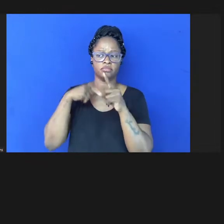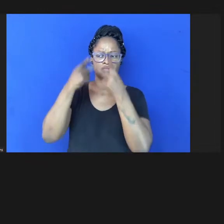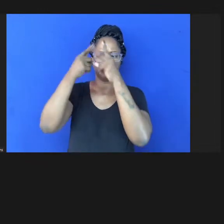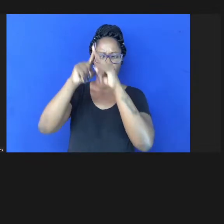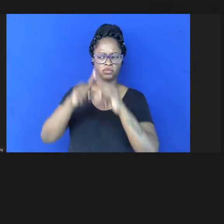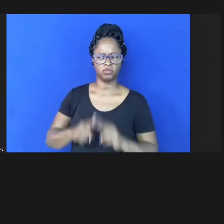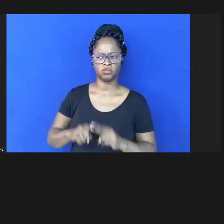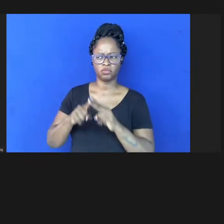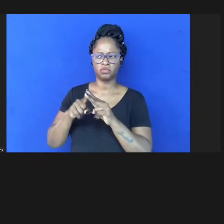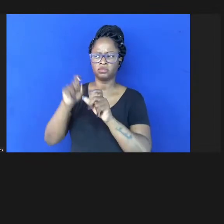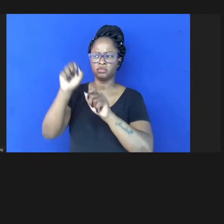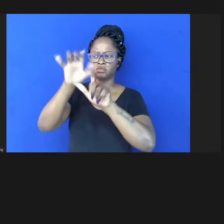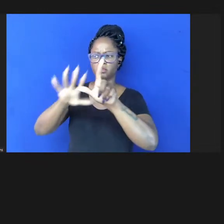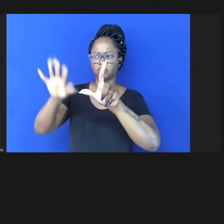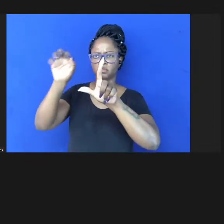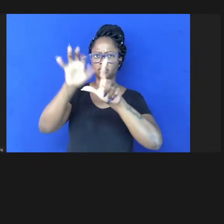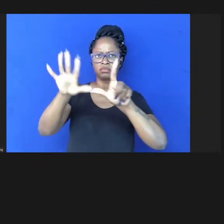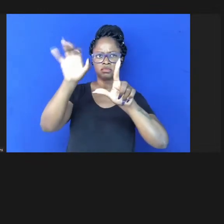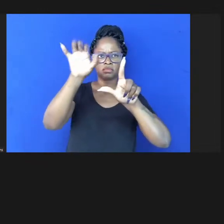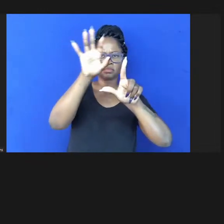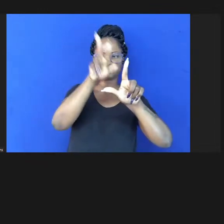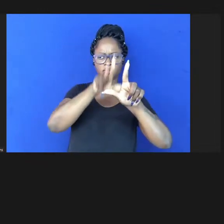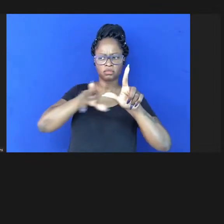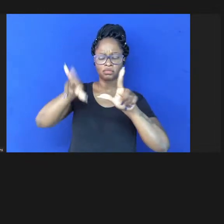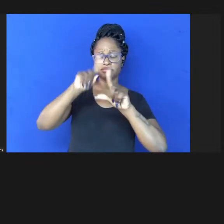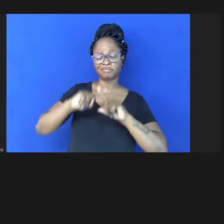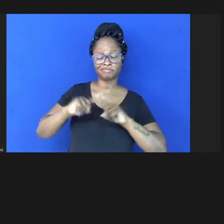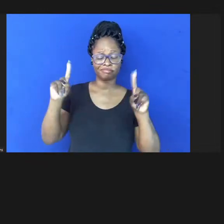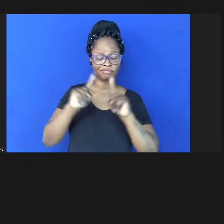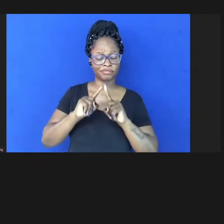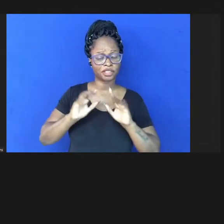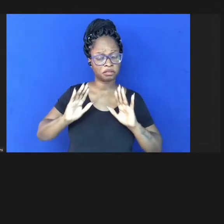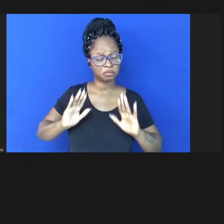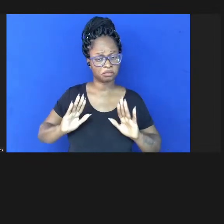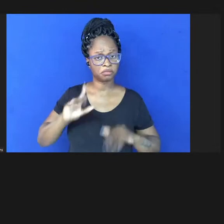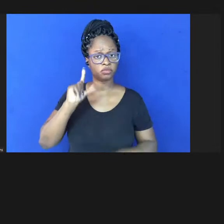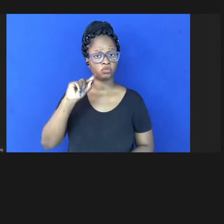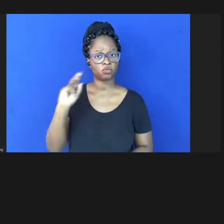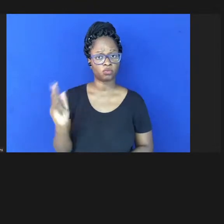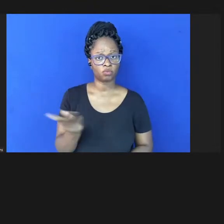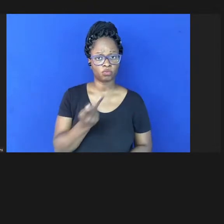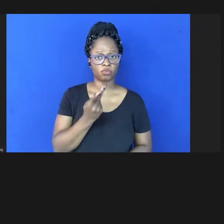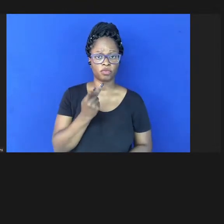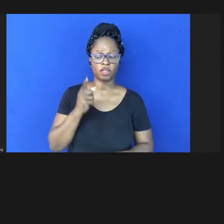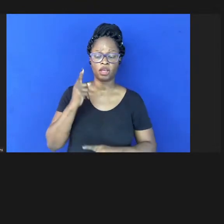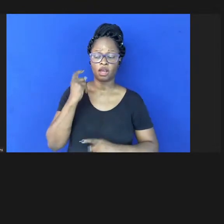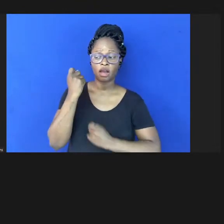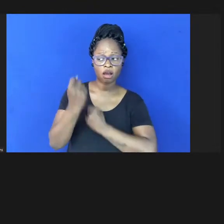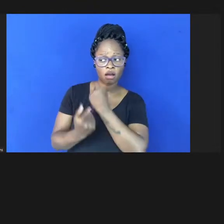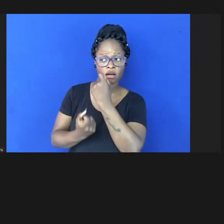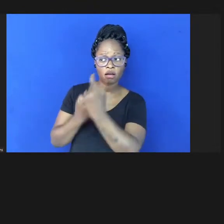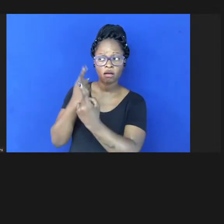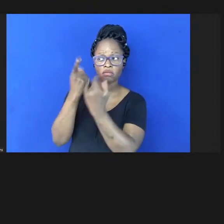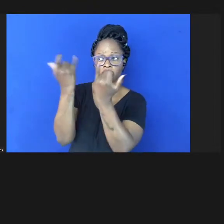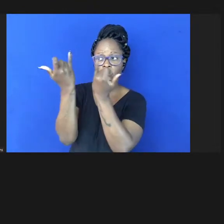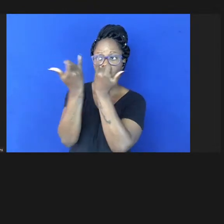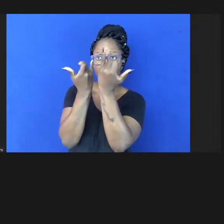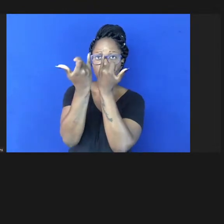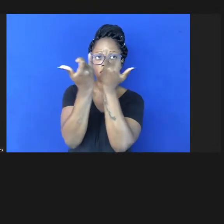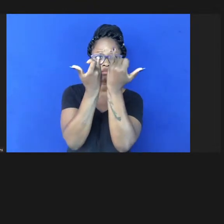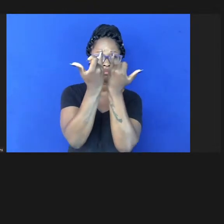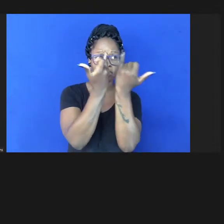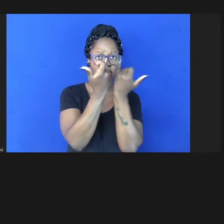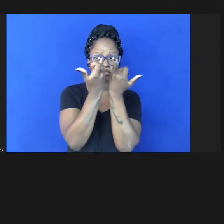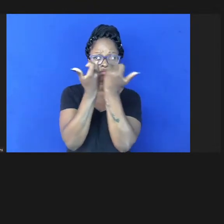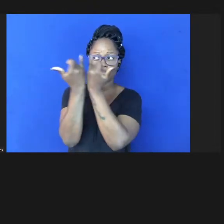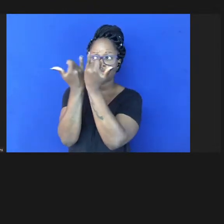plataformas no entanto algumas notícias algumas agentes de notícias